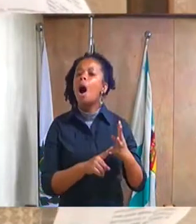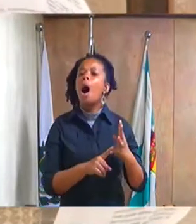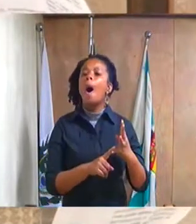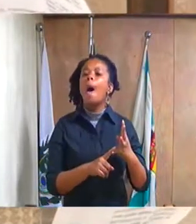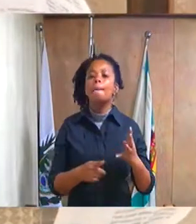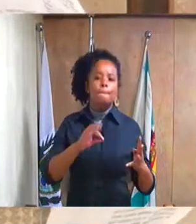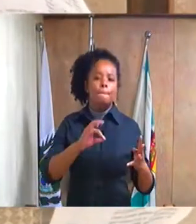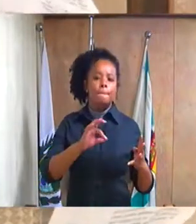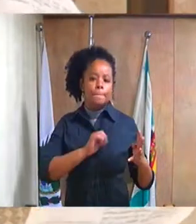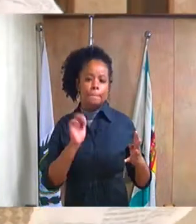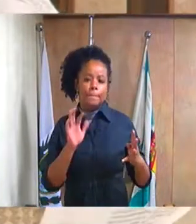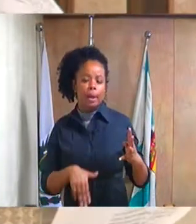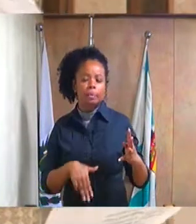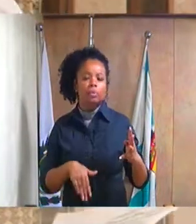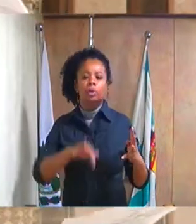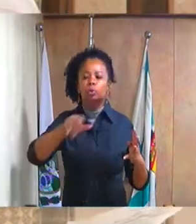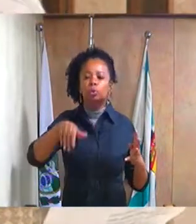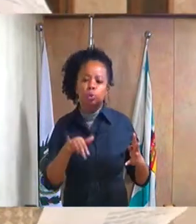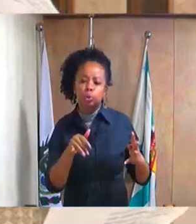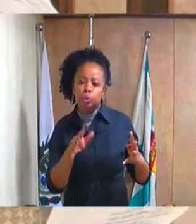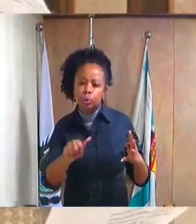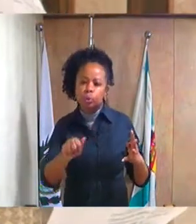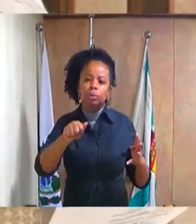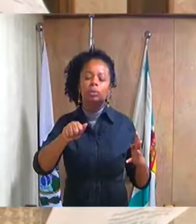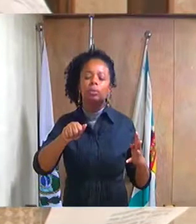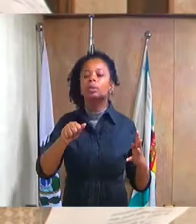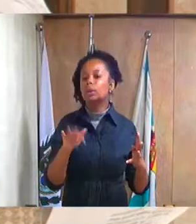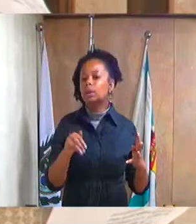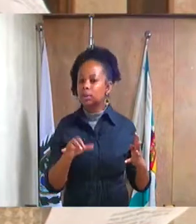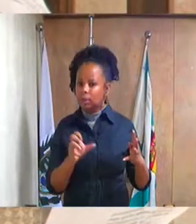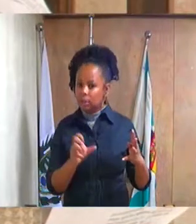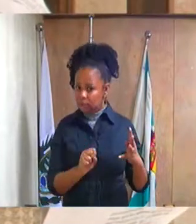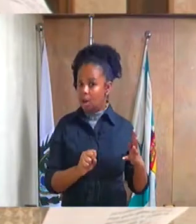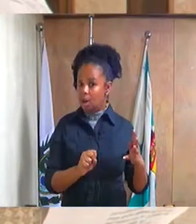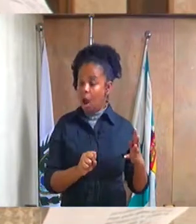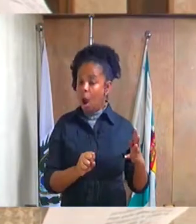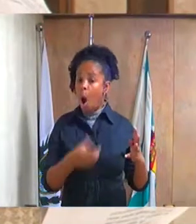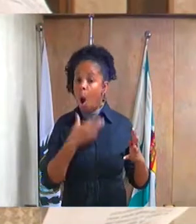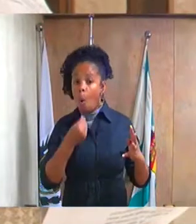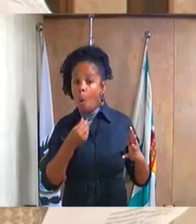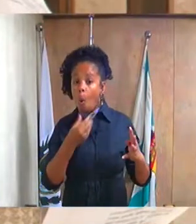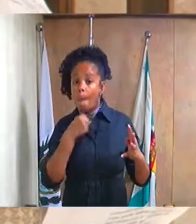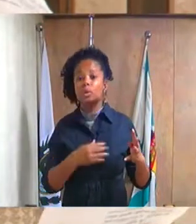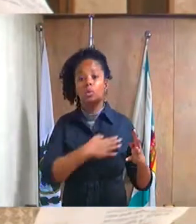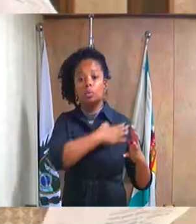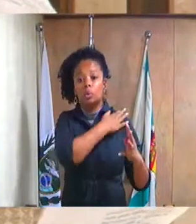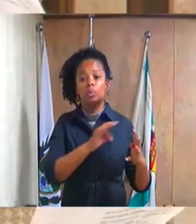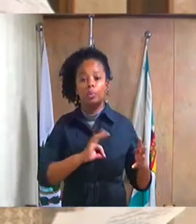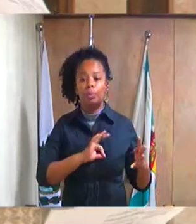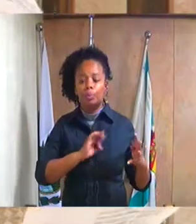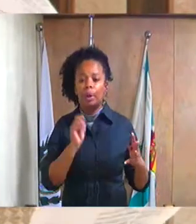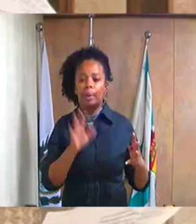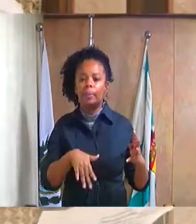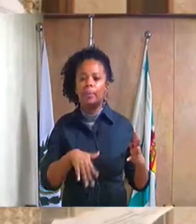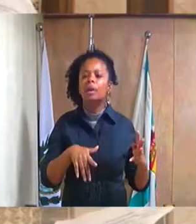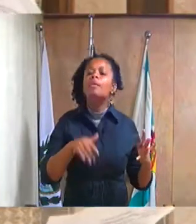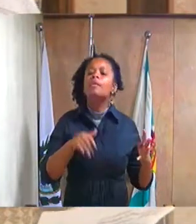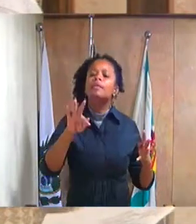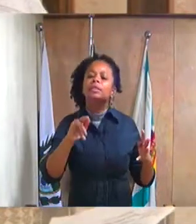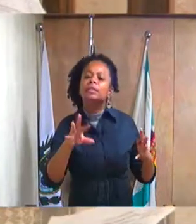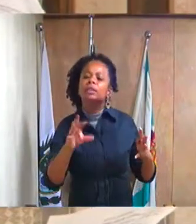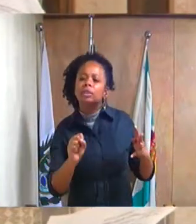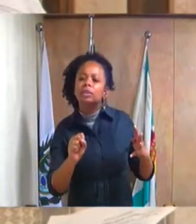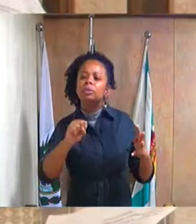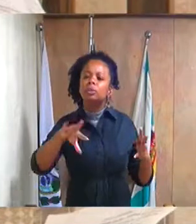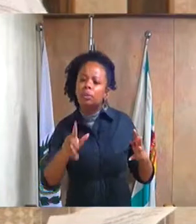Júlio Cedo da Costa, a medalha a bravura Duque Caxiense, ao excelentíssimo senhor Coronel PM Miguel Francisco Ramos Júnior, a medalha a bravura Duque Caxiense,